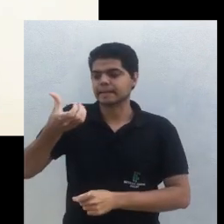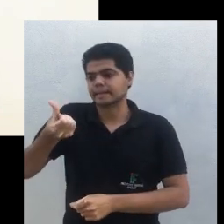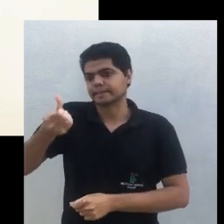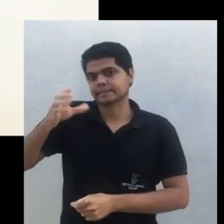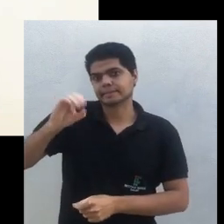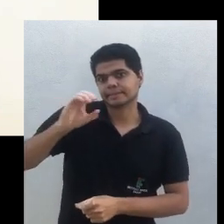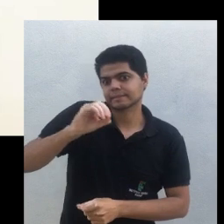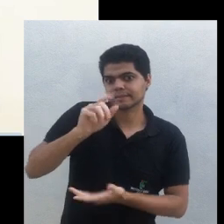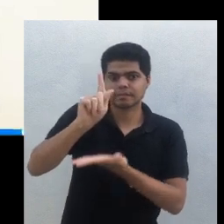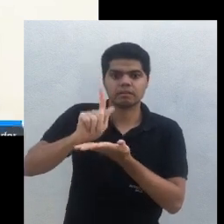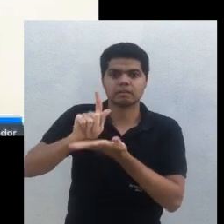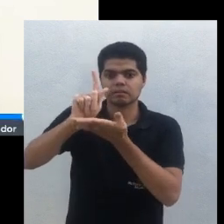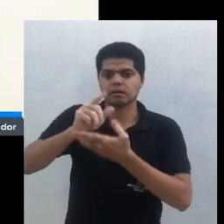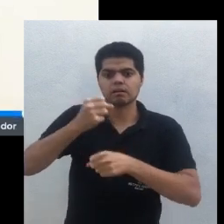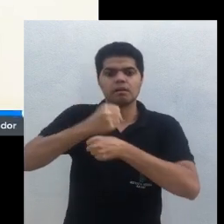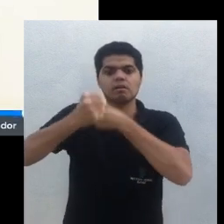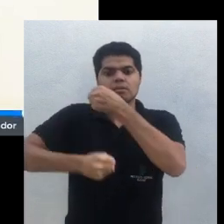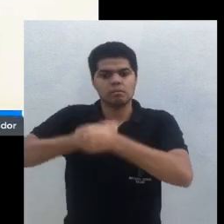nisso é uma outra aula